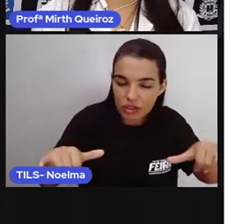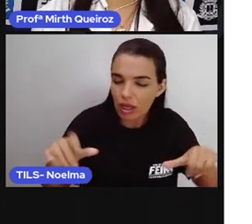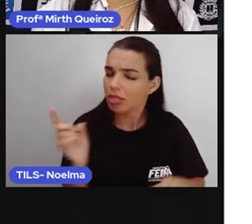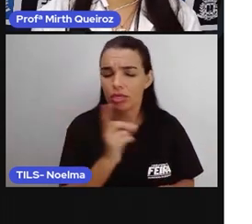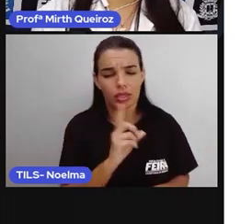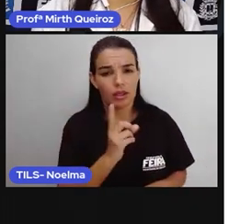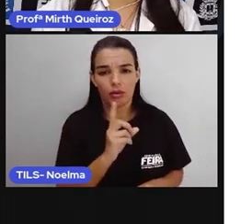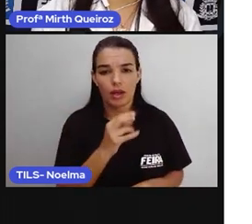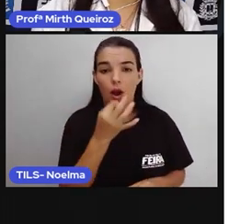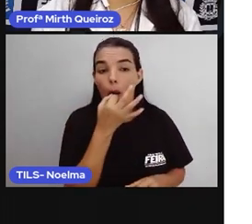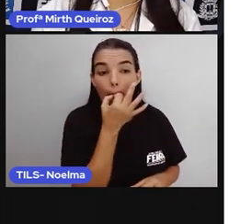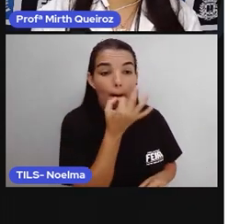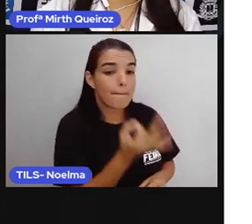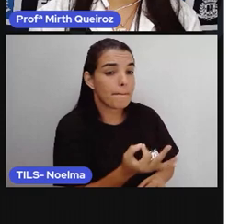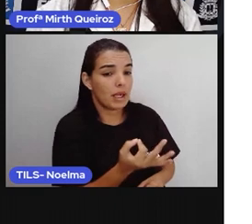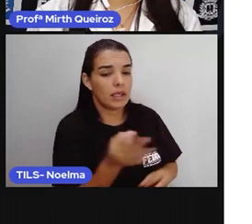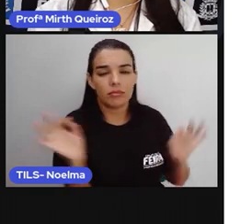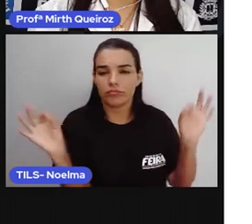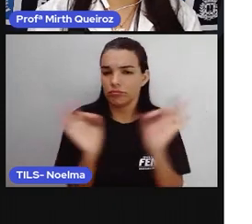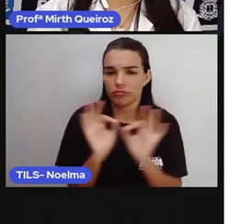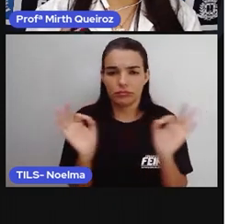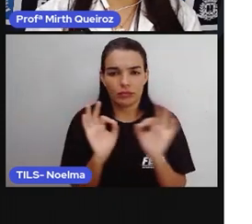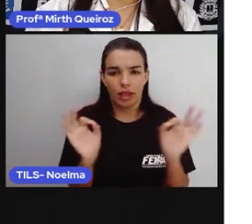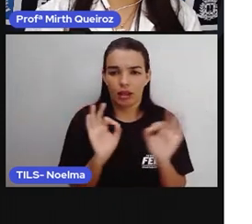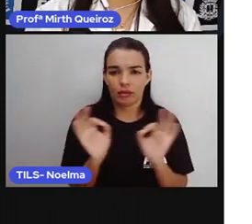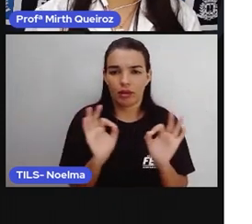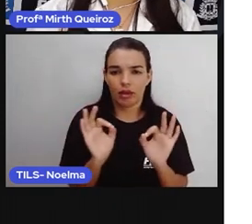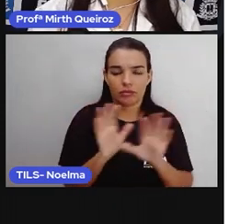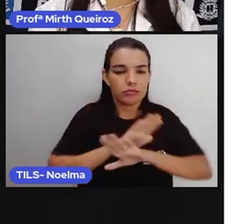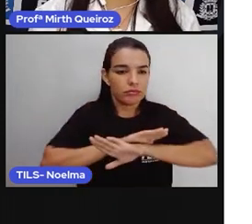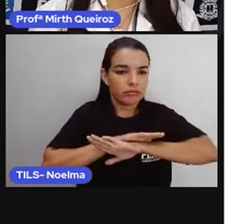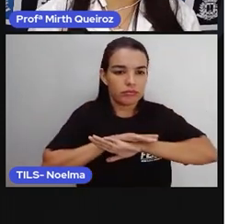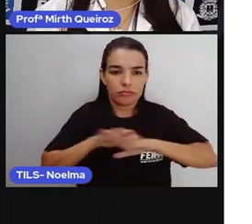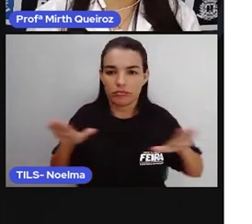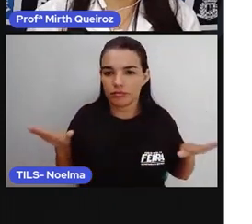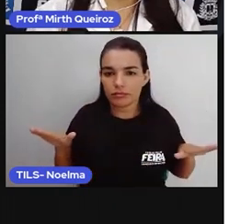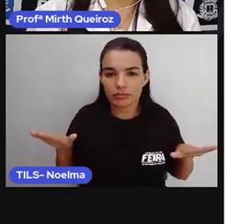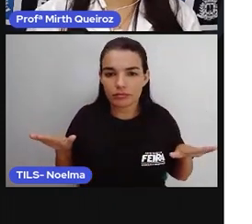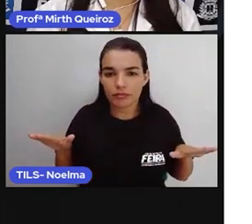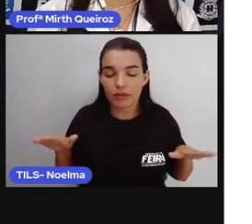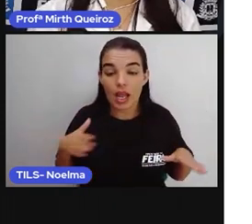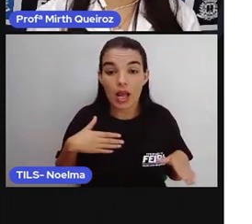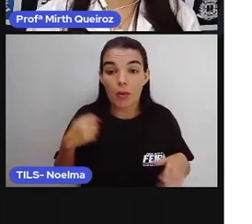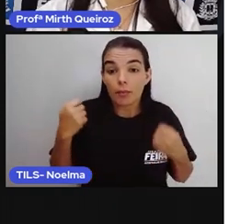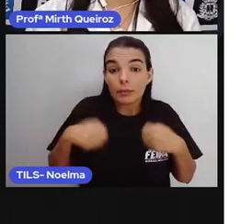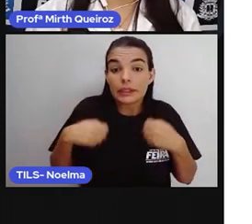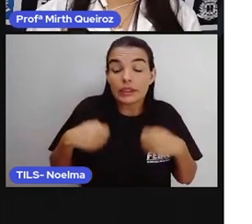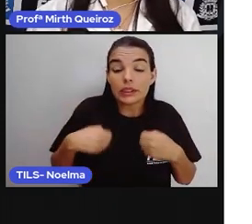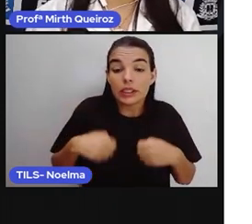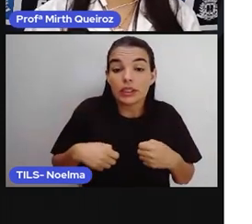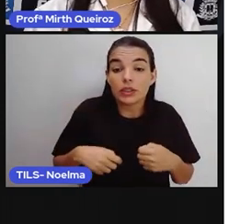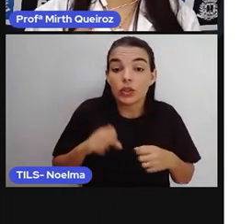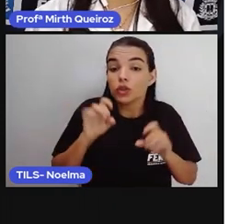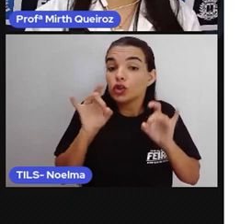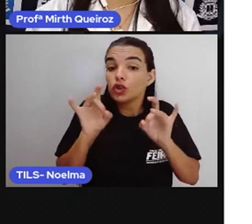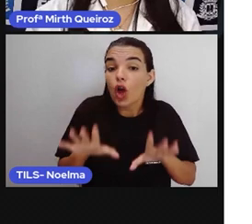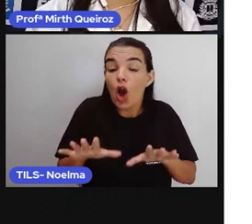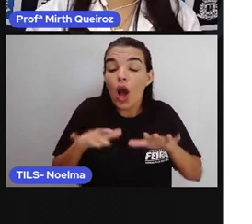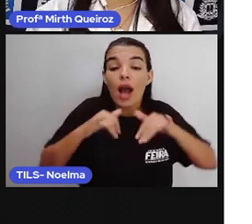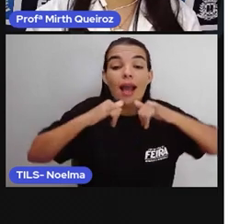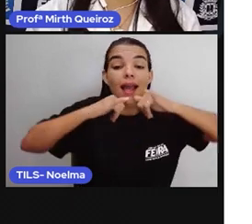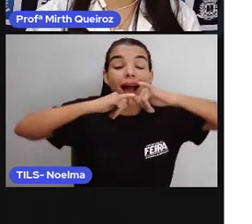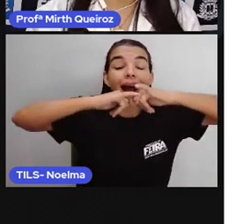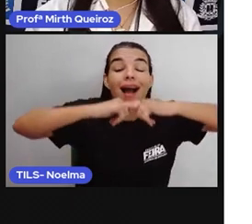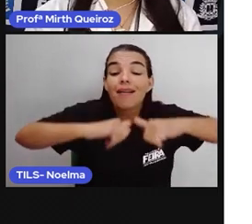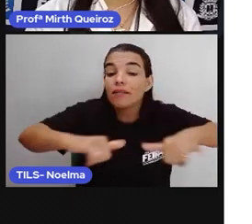posso ali optar por um lado. Eu tenho que passar a notícia